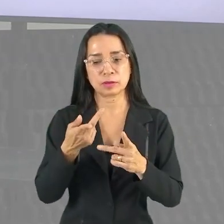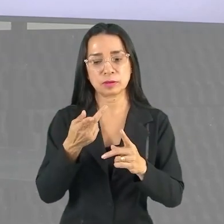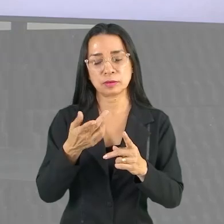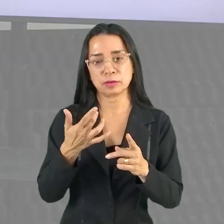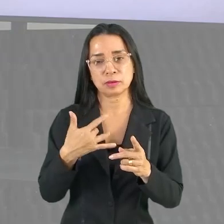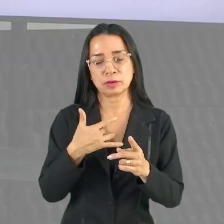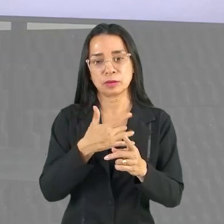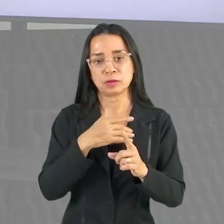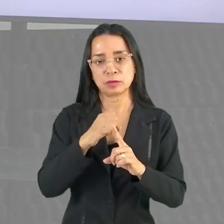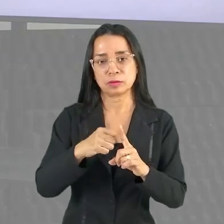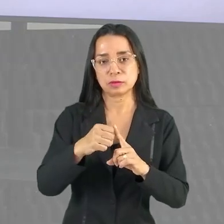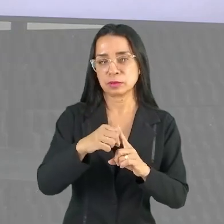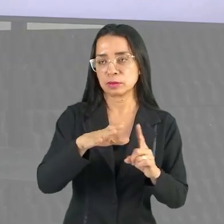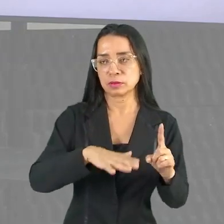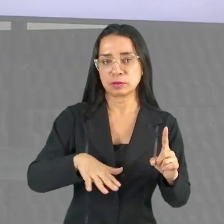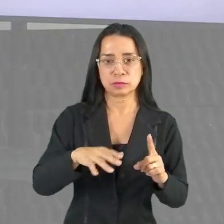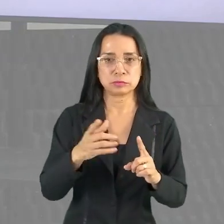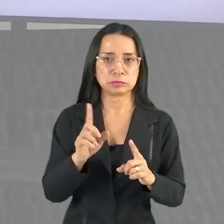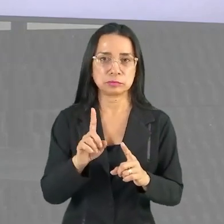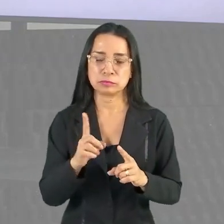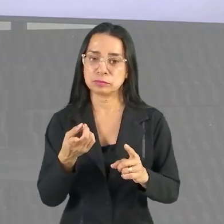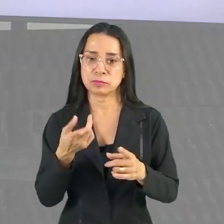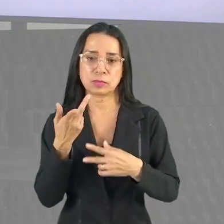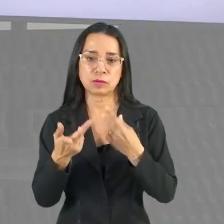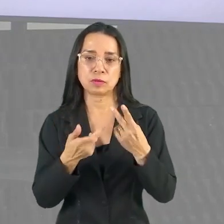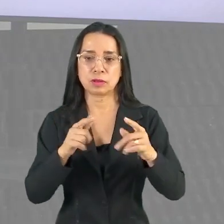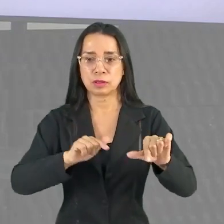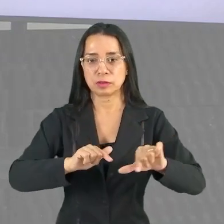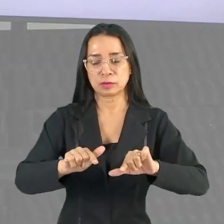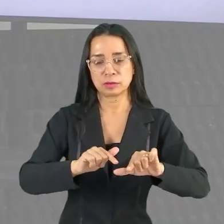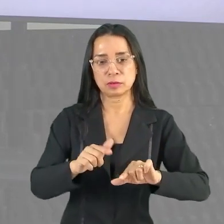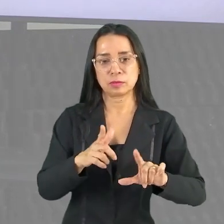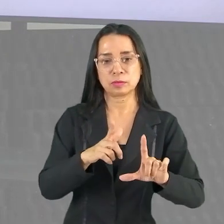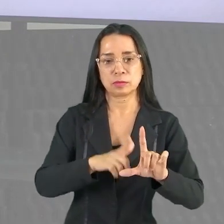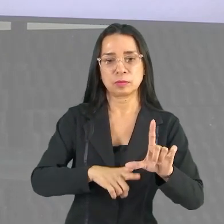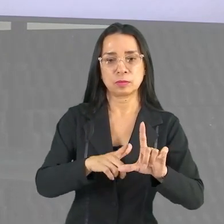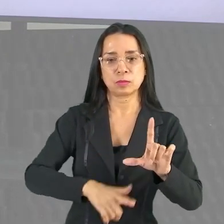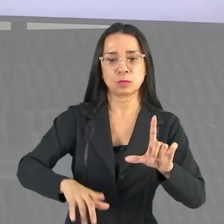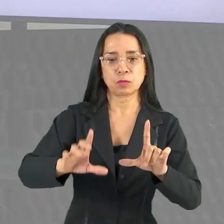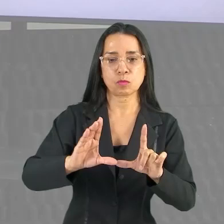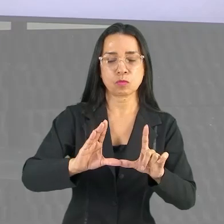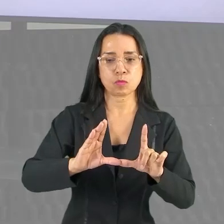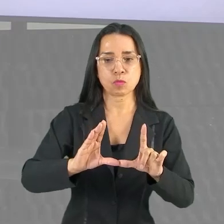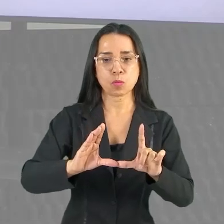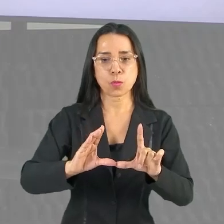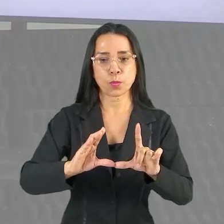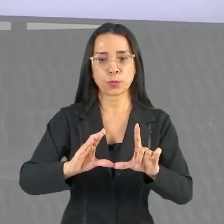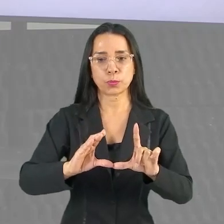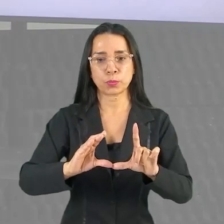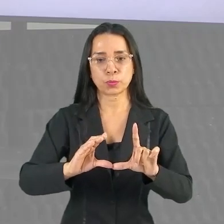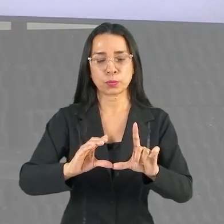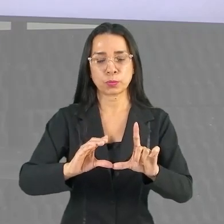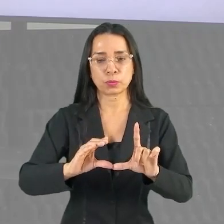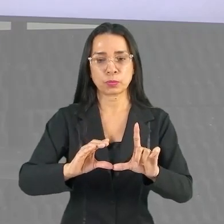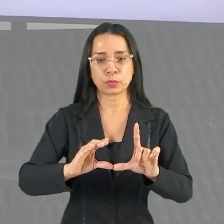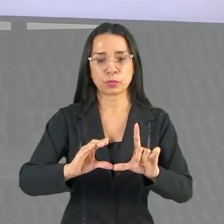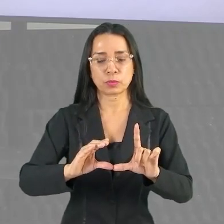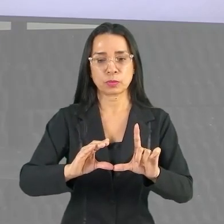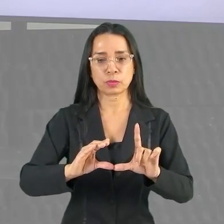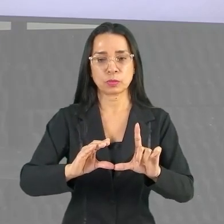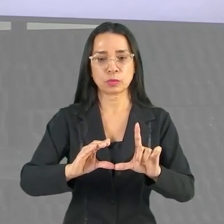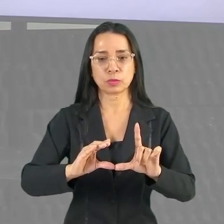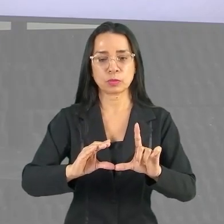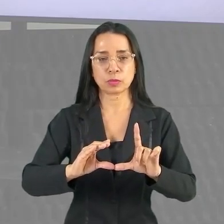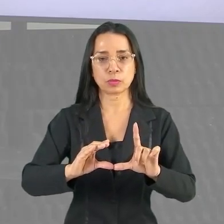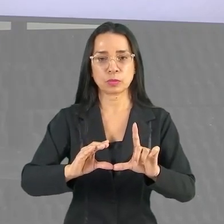disponibilidade de emprego. Então, a gente já deixa de lado essa questão. Letra C. Condição habitacional presente